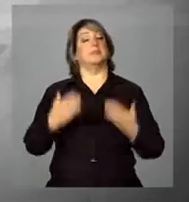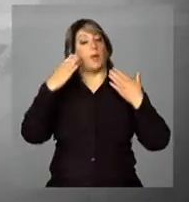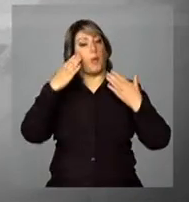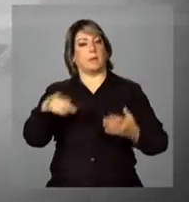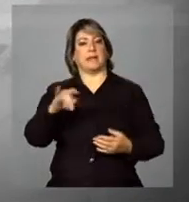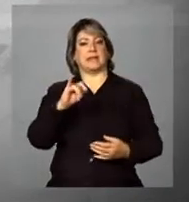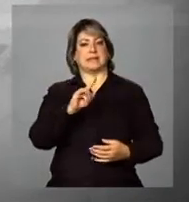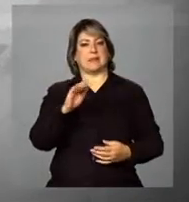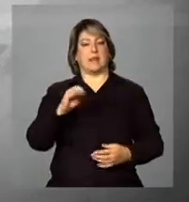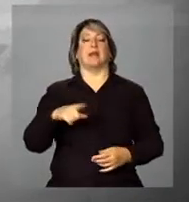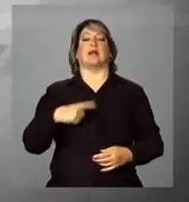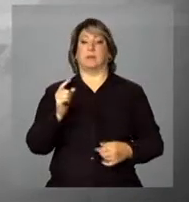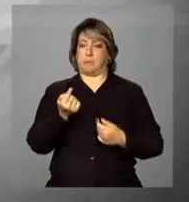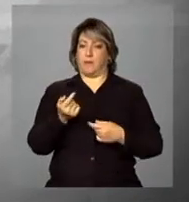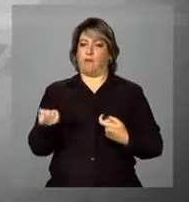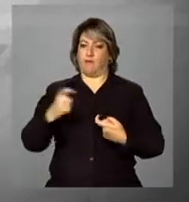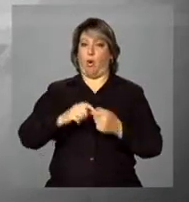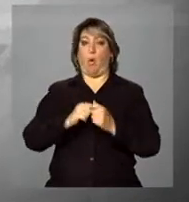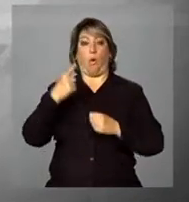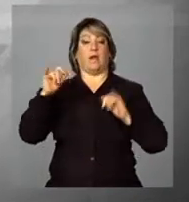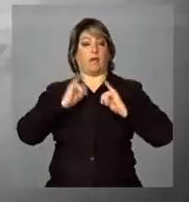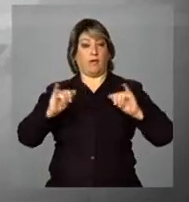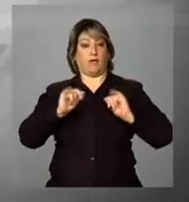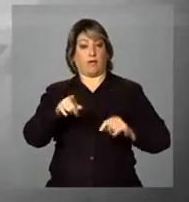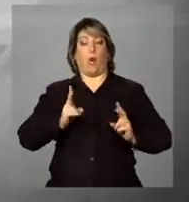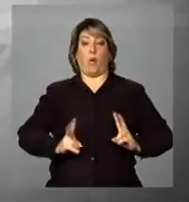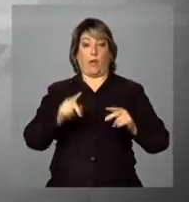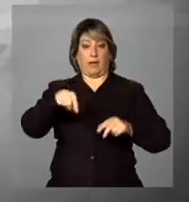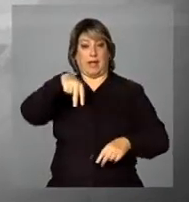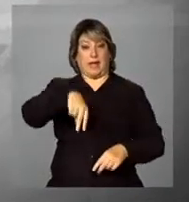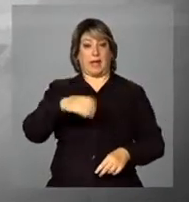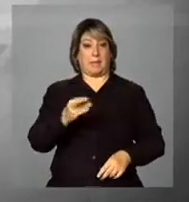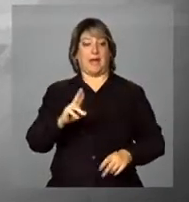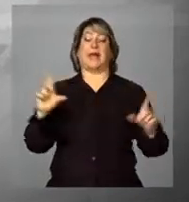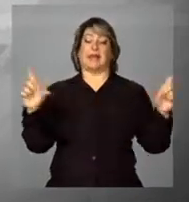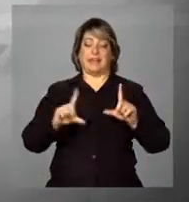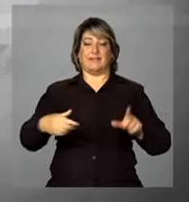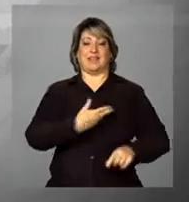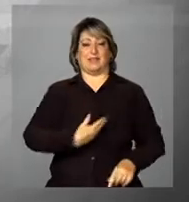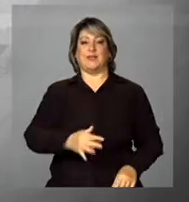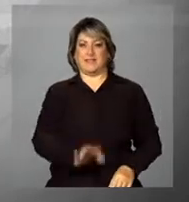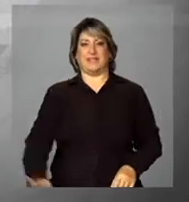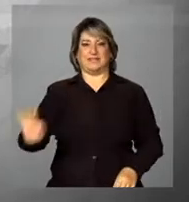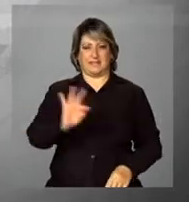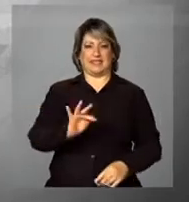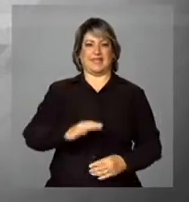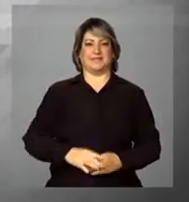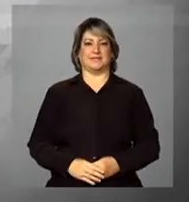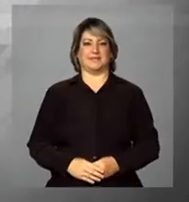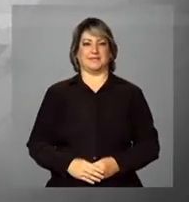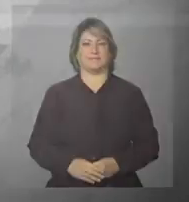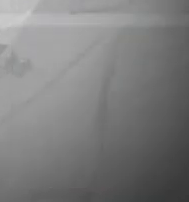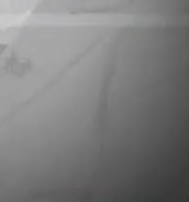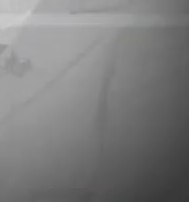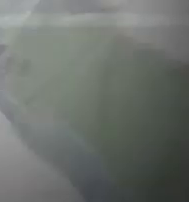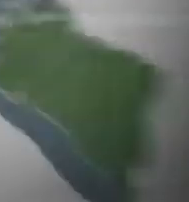Obrigada, Isabela. Então, daqui a pouco a gente volta com outras informações. Continue com a gente na NBR, a TV do Governo Federal.